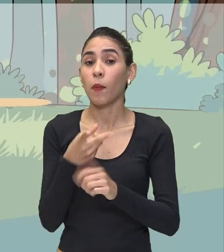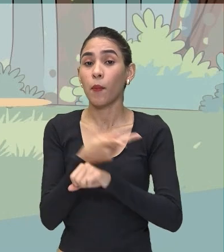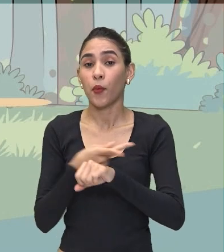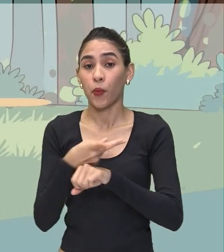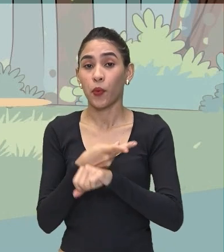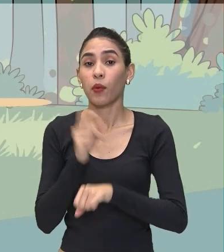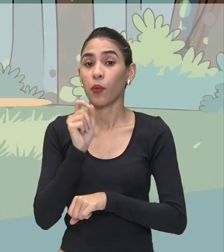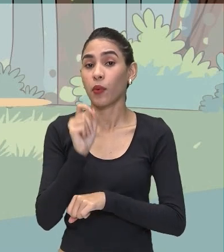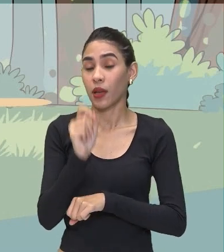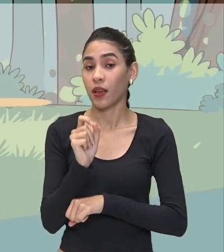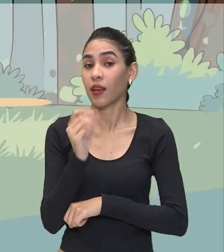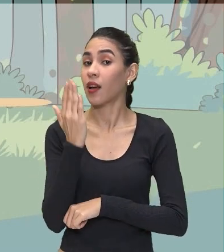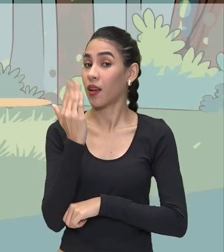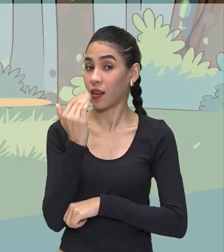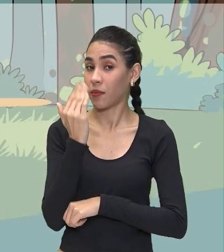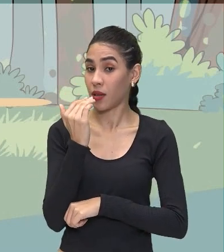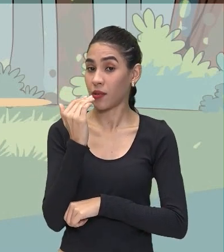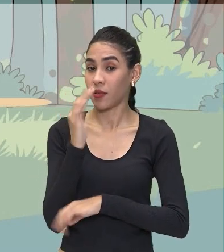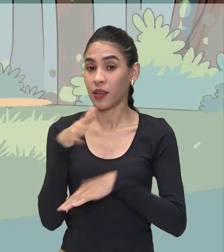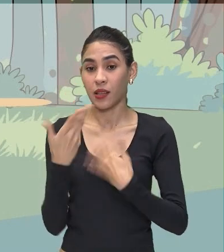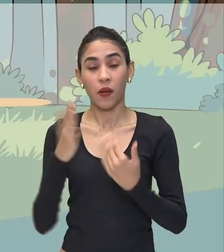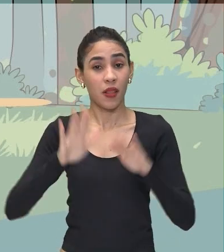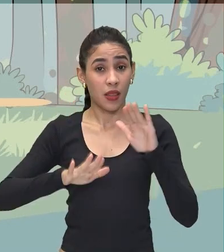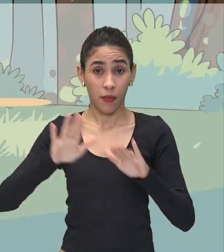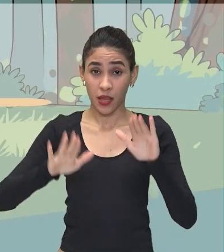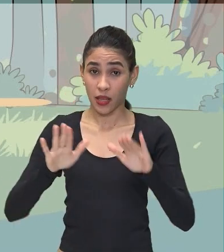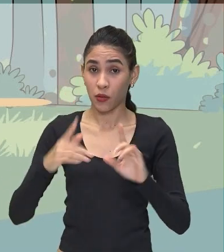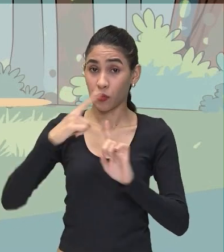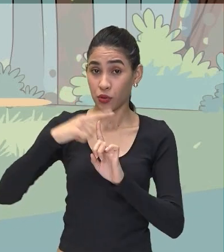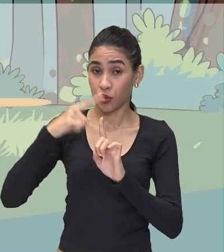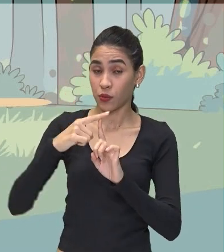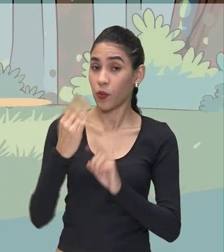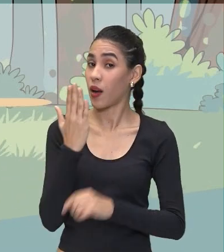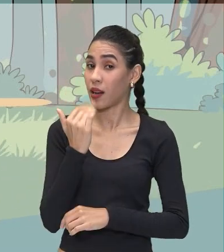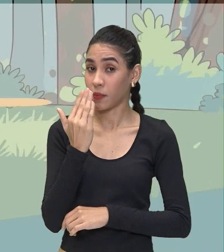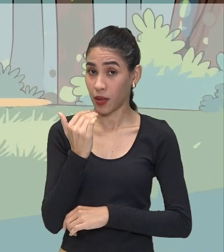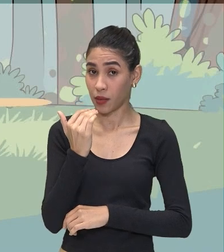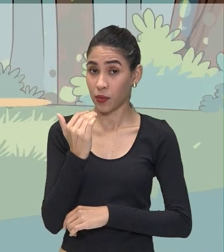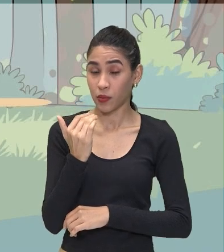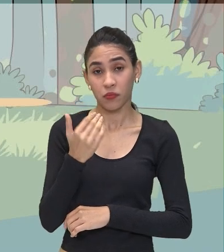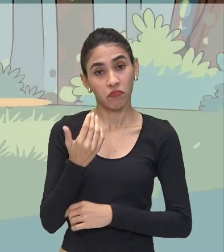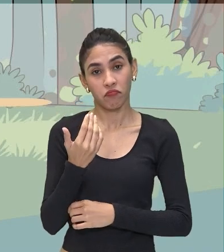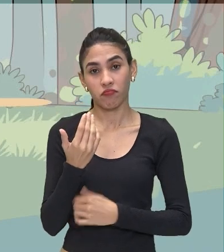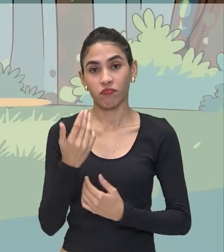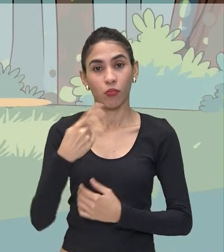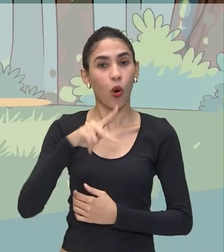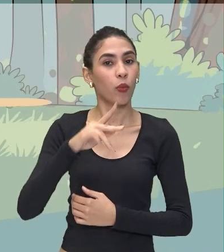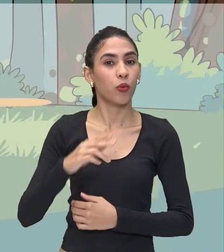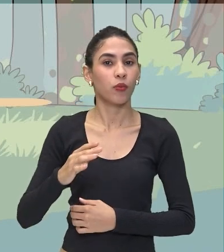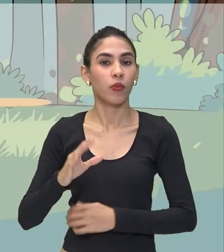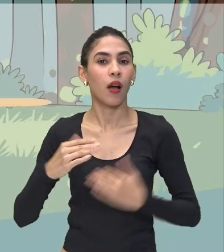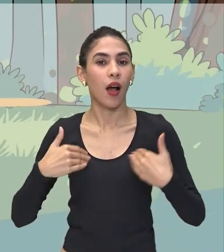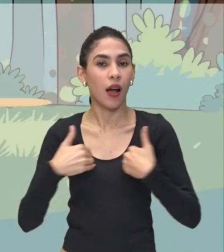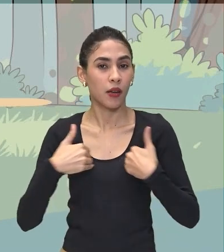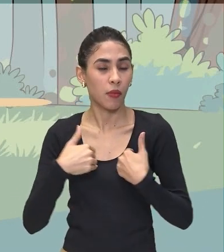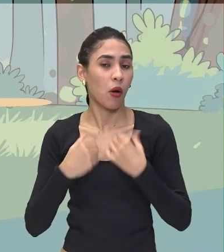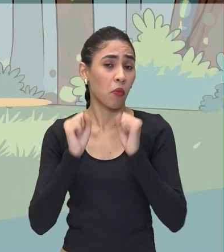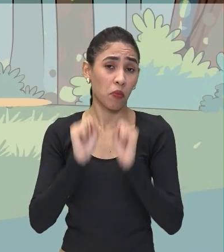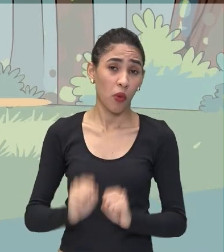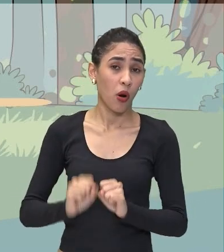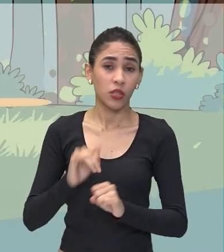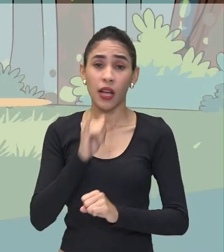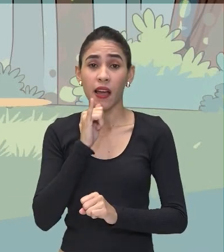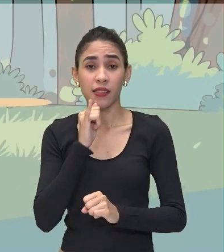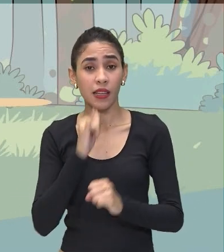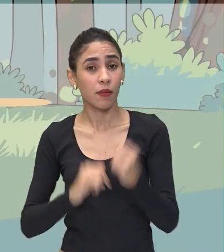alimento Então dependendo ali do tipo De alimento do animal Ele pode se alimentar De uma vegetação Como